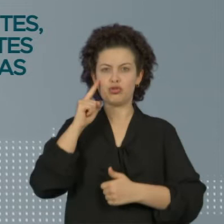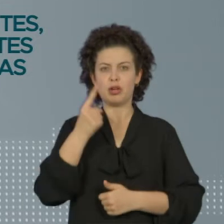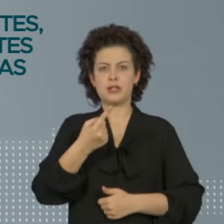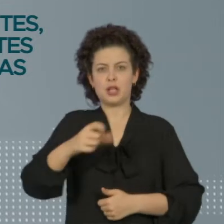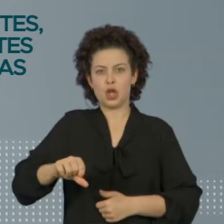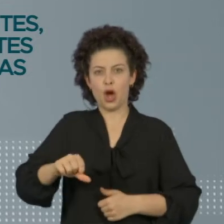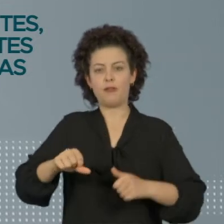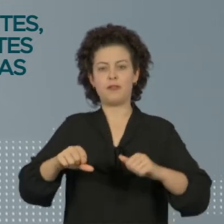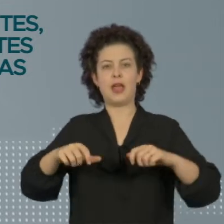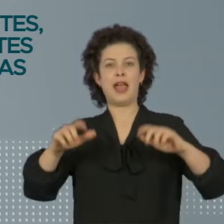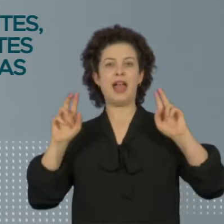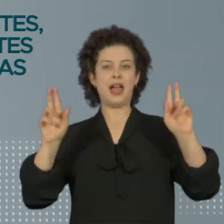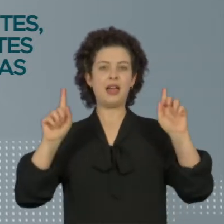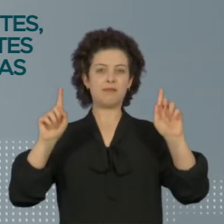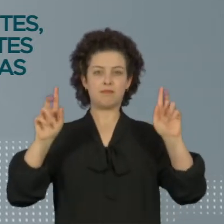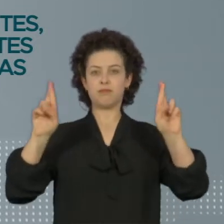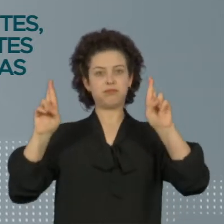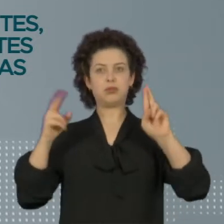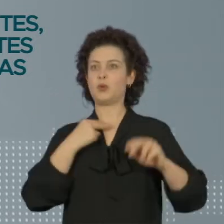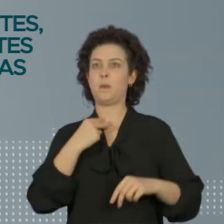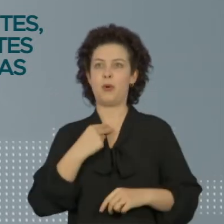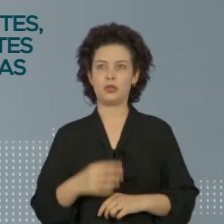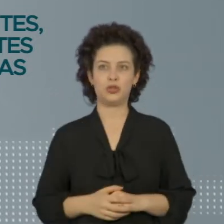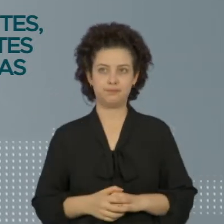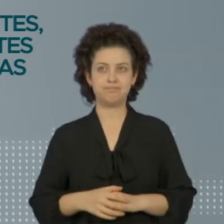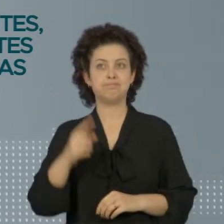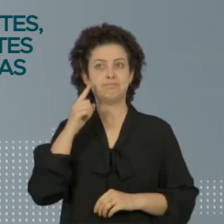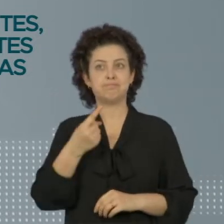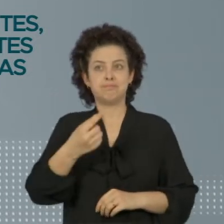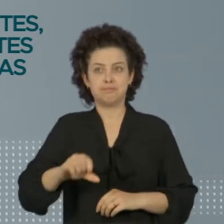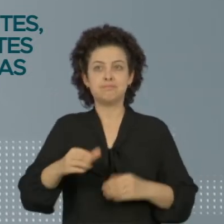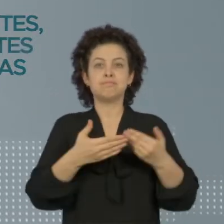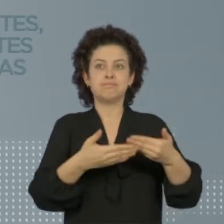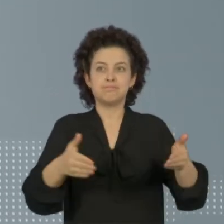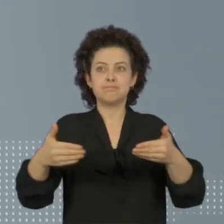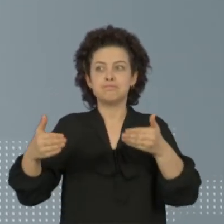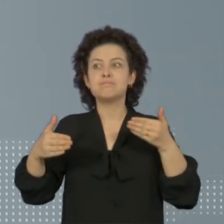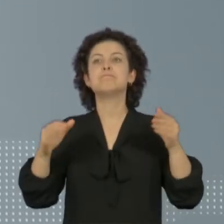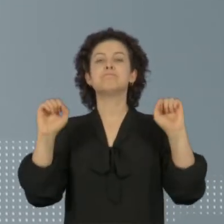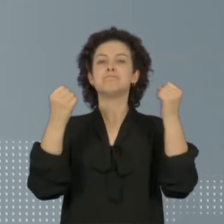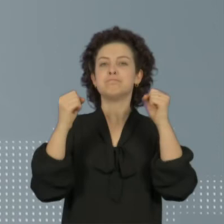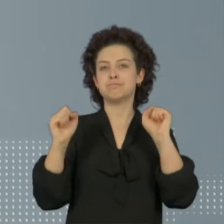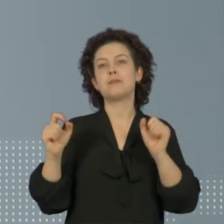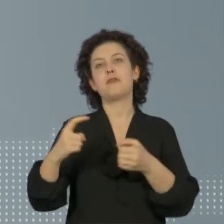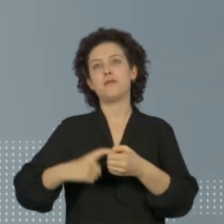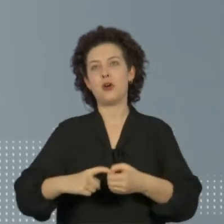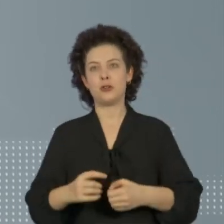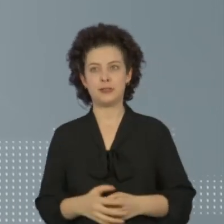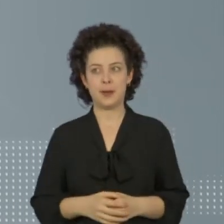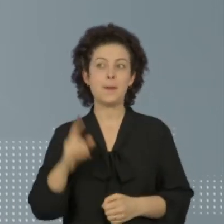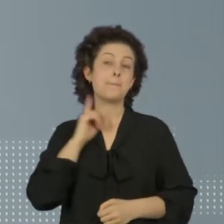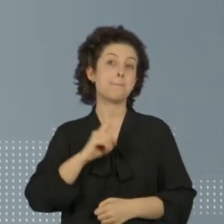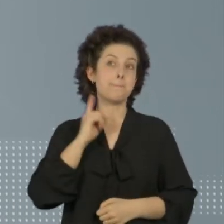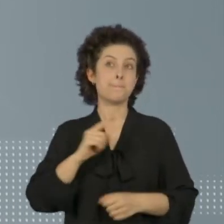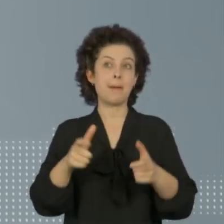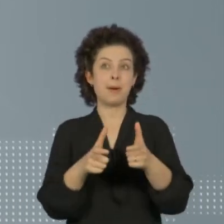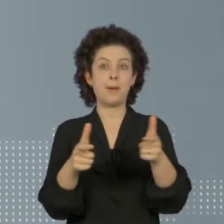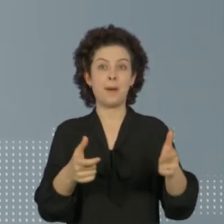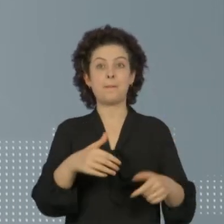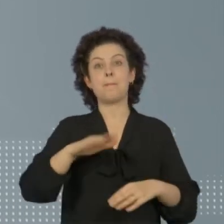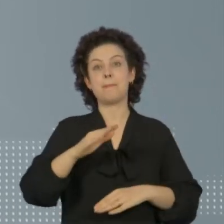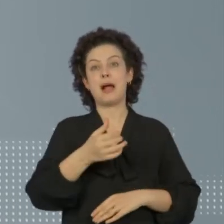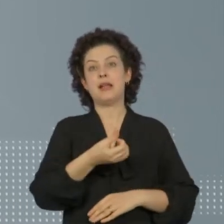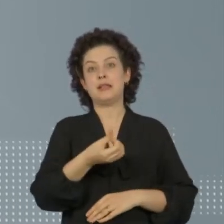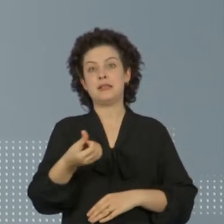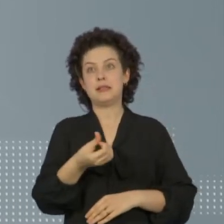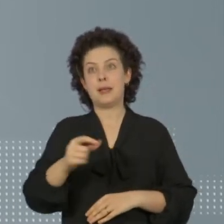torcida. No dia 20, restaurantes, lanchonetes e academias voltam a funcionar. Com um grande aumento de casos, Minas Gerais ultrapassou o